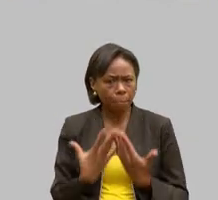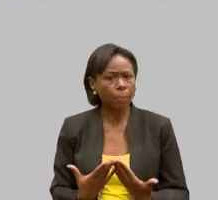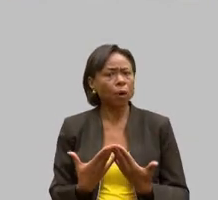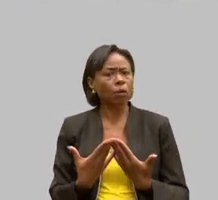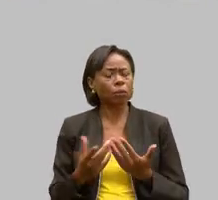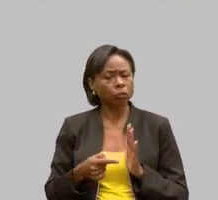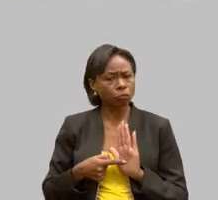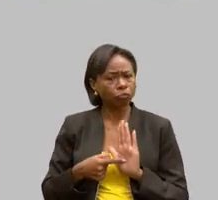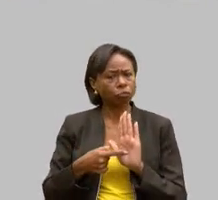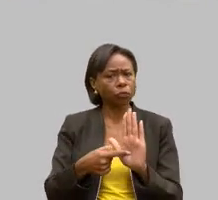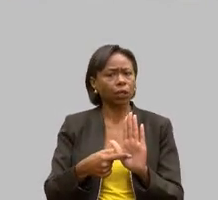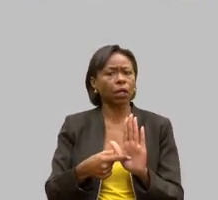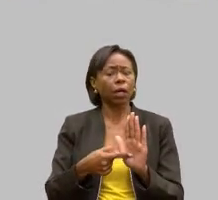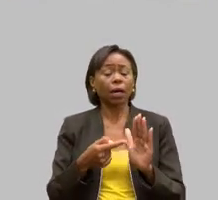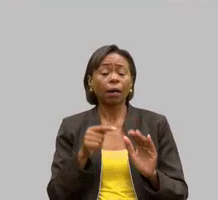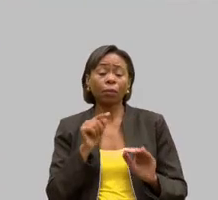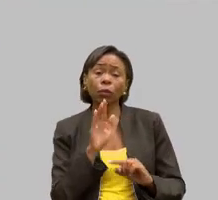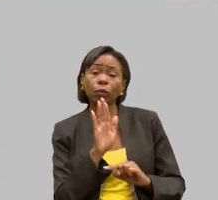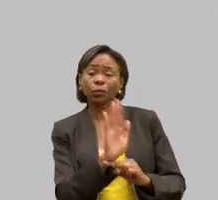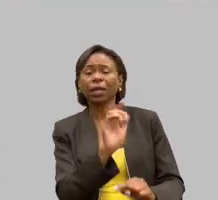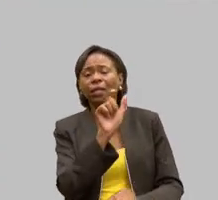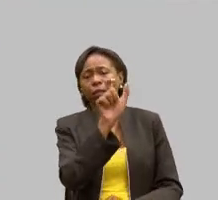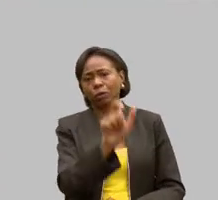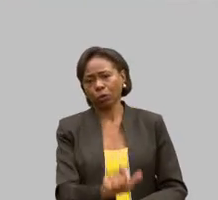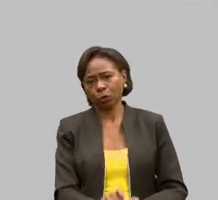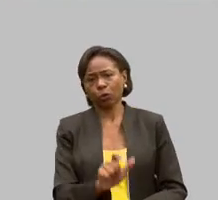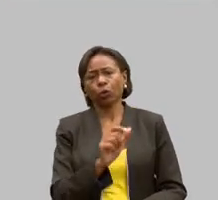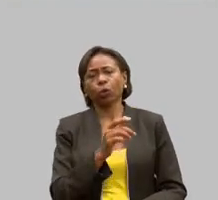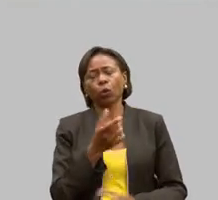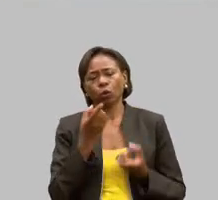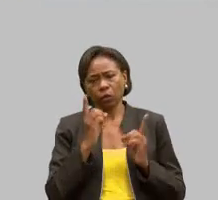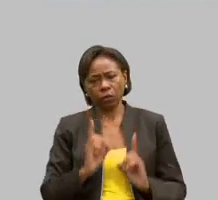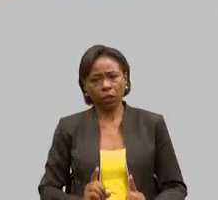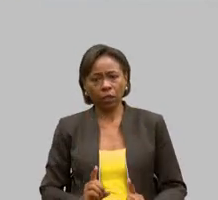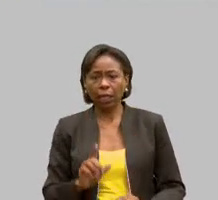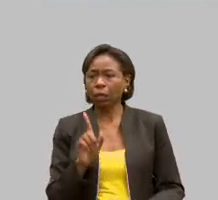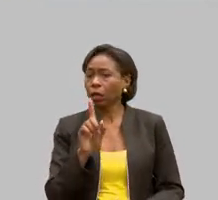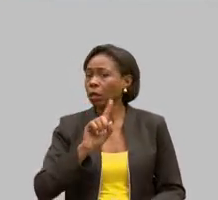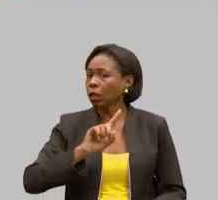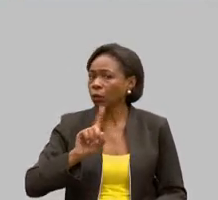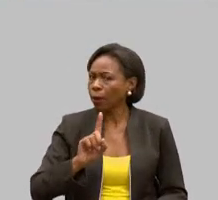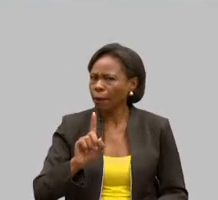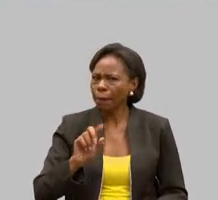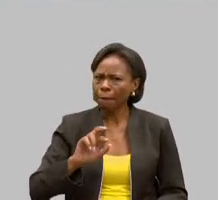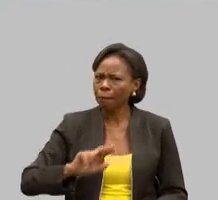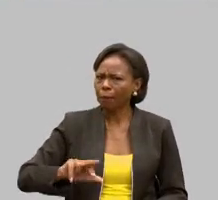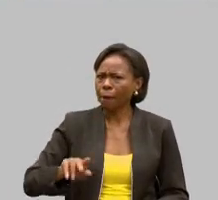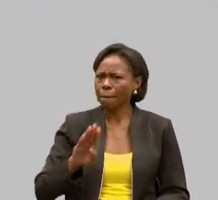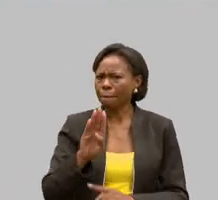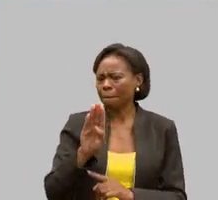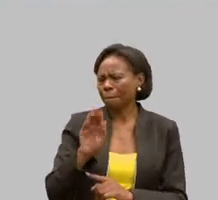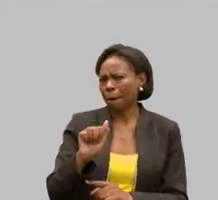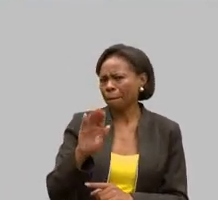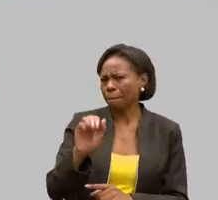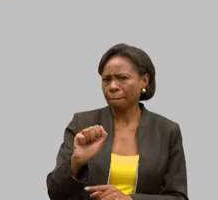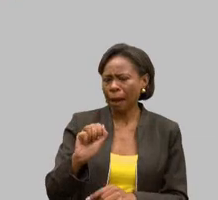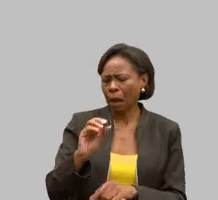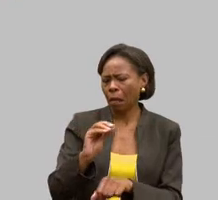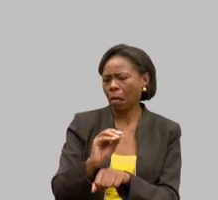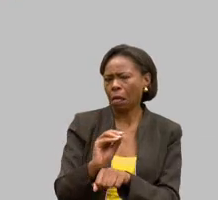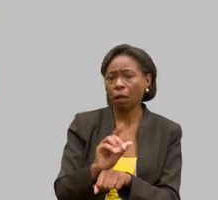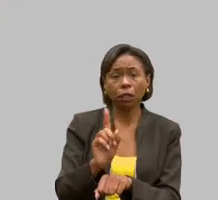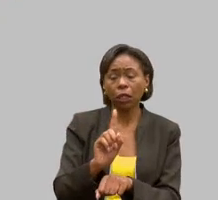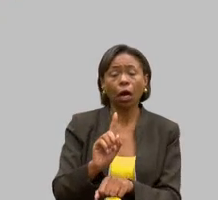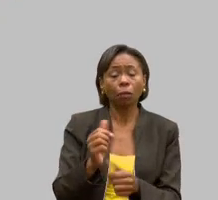de vida daquelas pessoas com deficiência. Não ser babar, mas, sim, dando autonomia e dependência. Isso ser